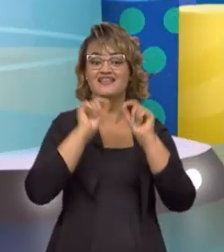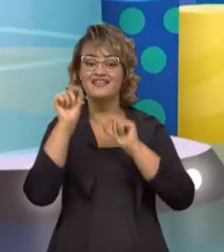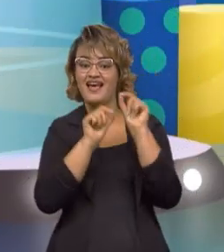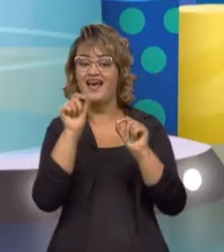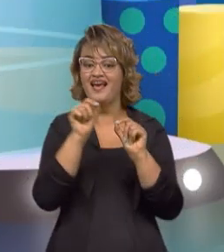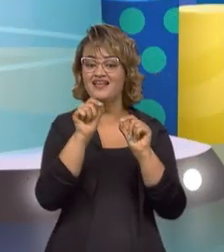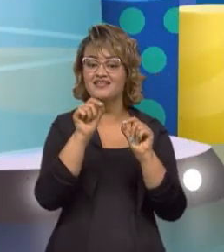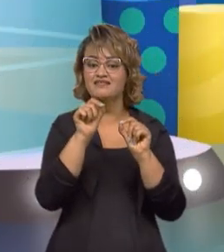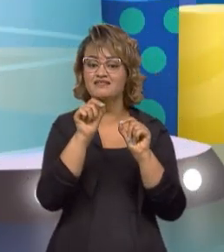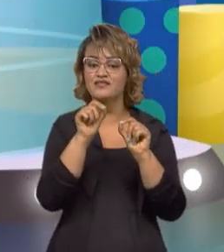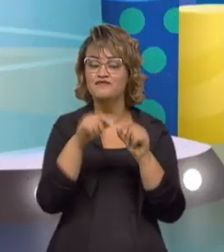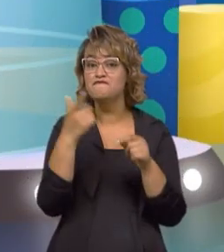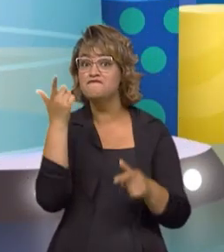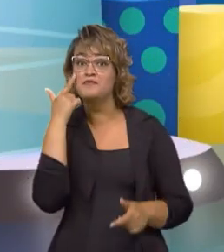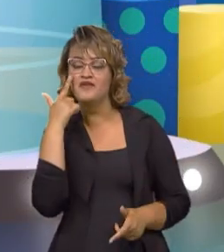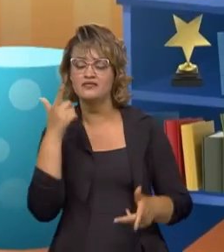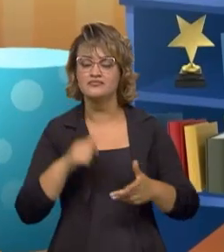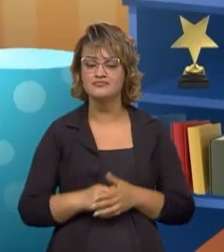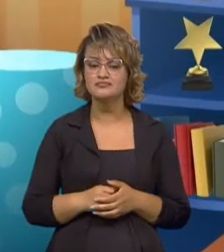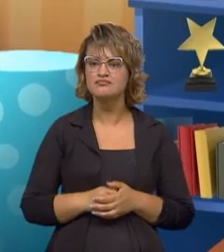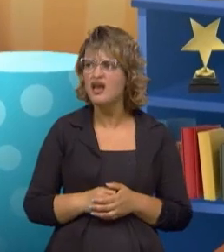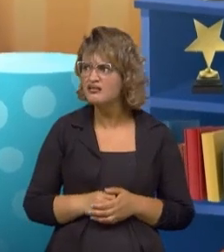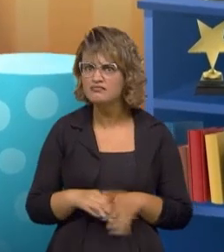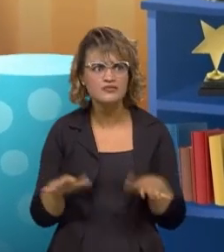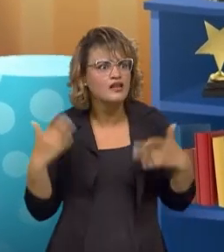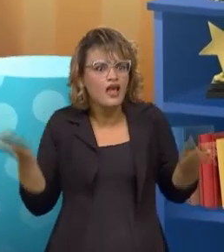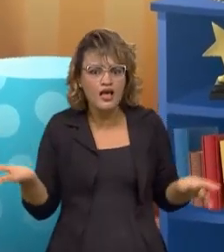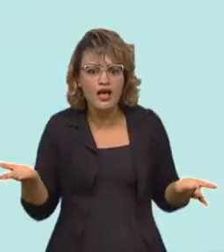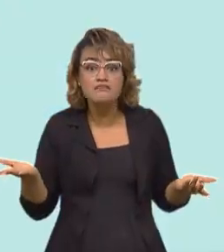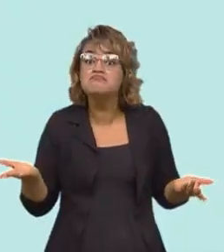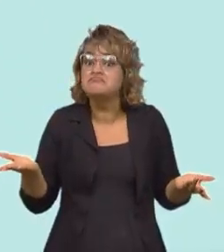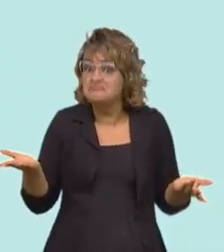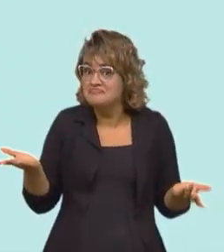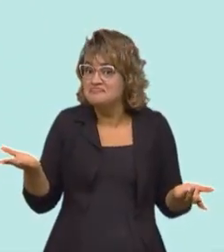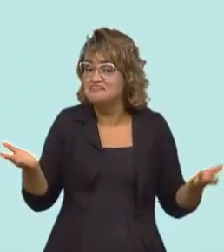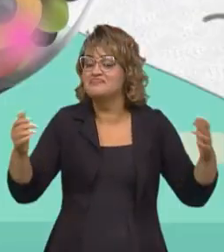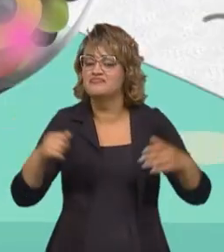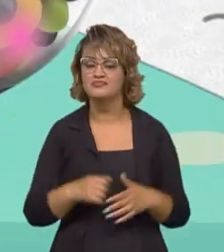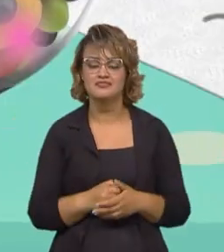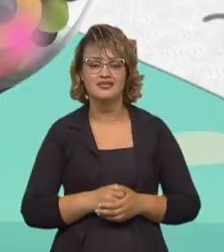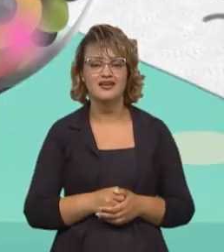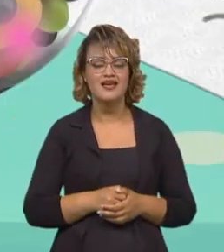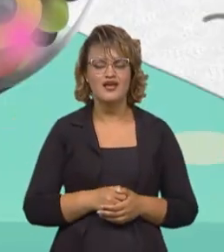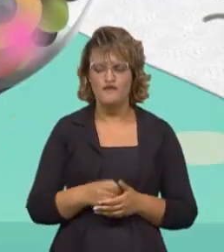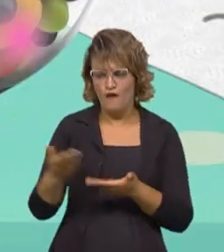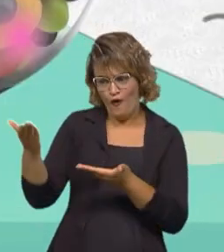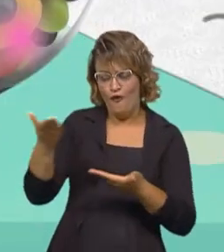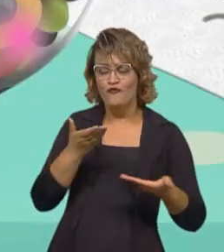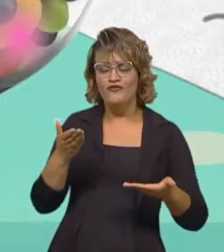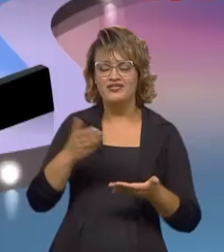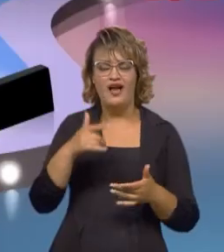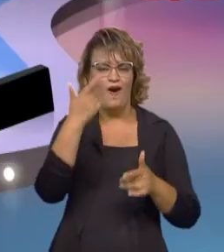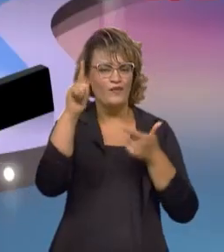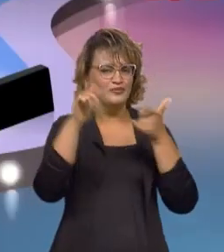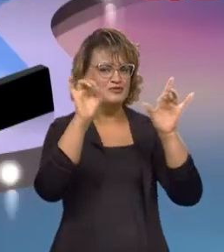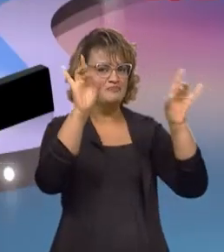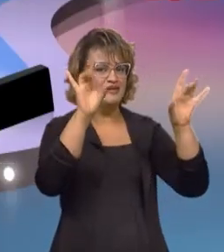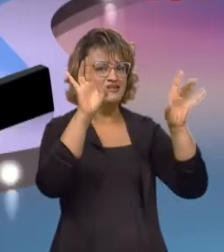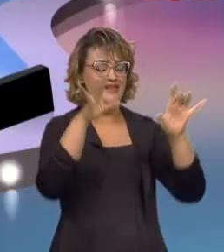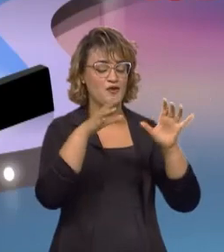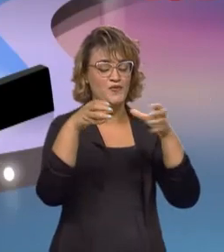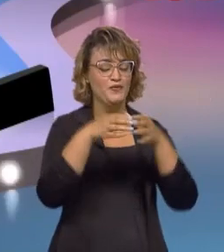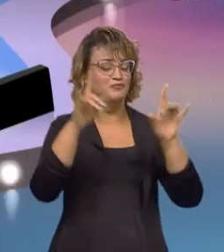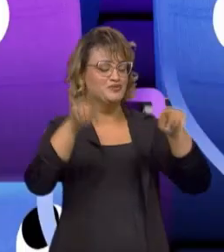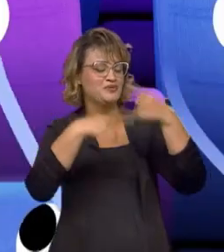próximo entrevistado? Vamos dar uma olhadinha lá? Ei, mas cadê o convidado? Não sei. Com convidados brilhantes e uma